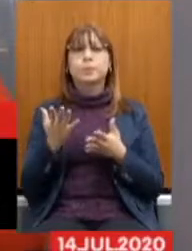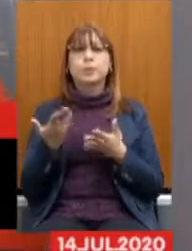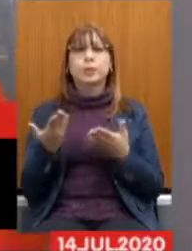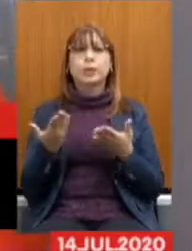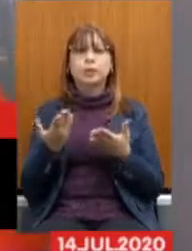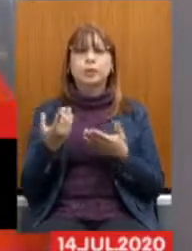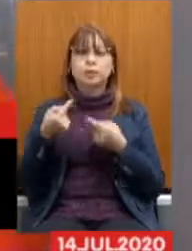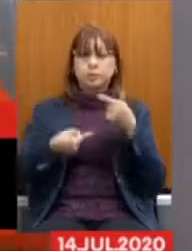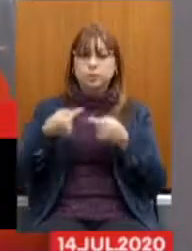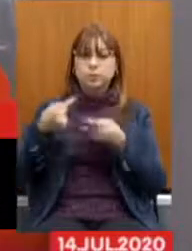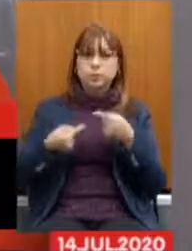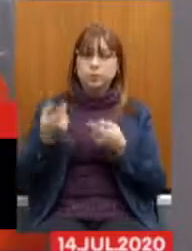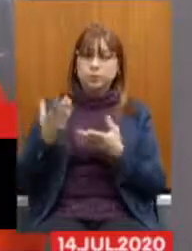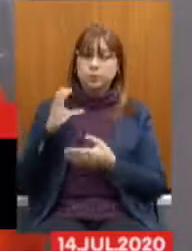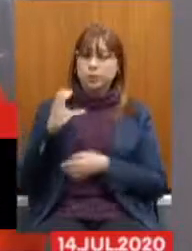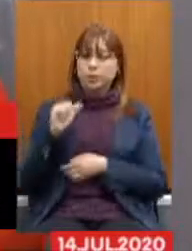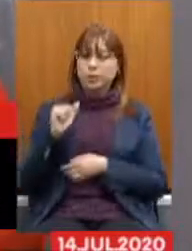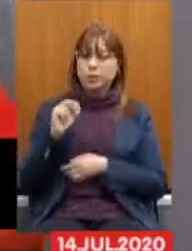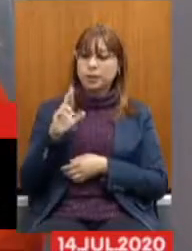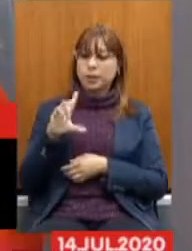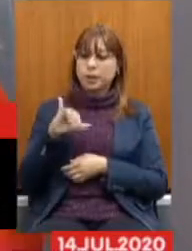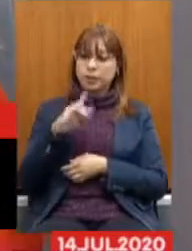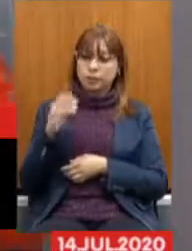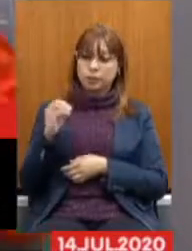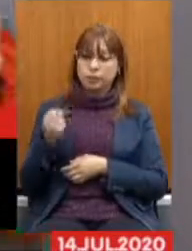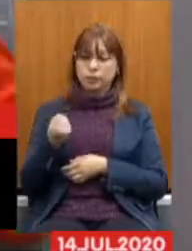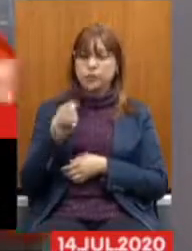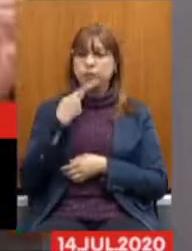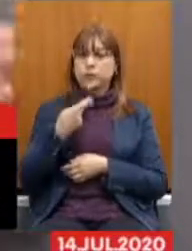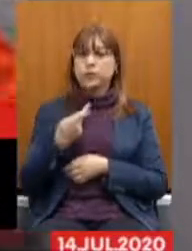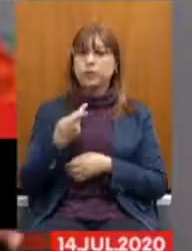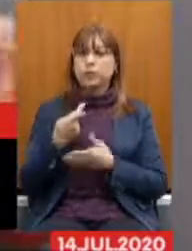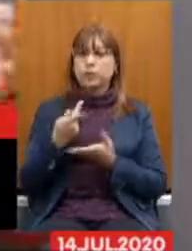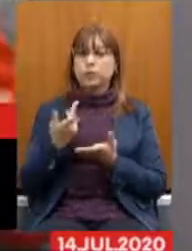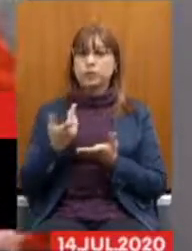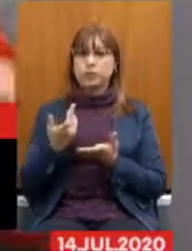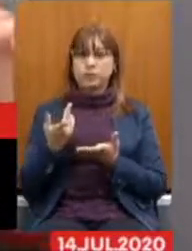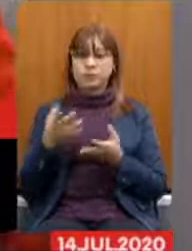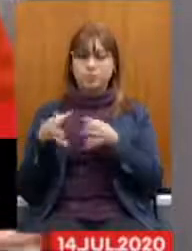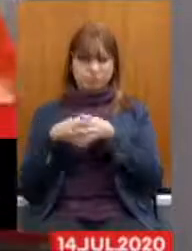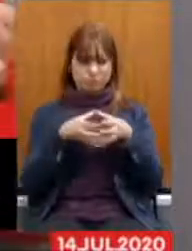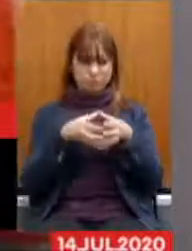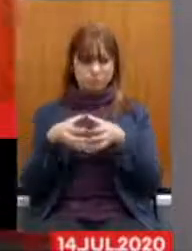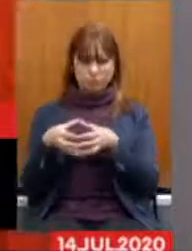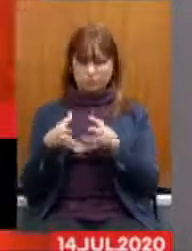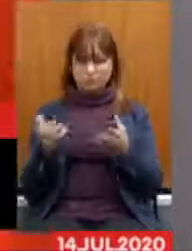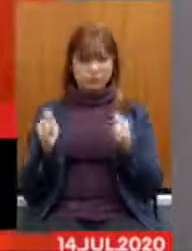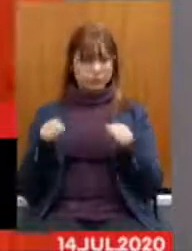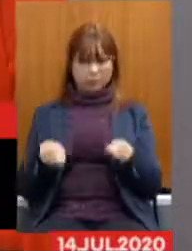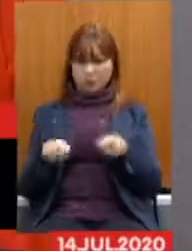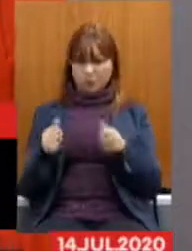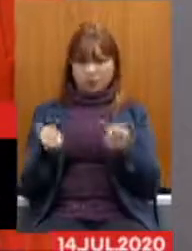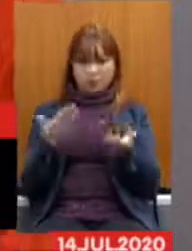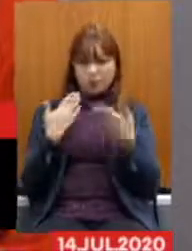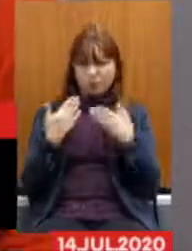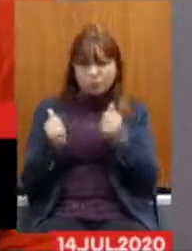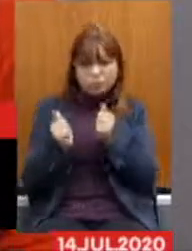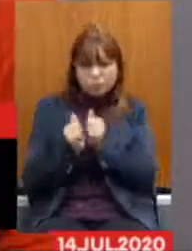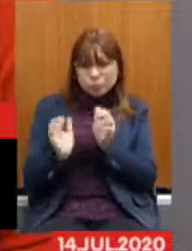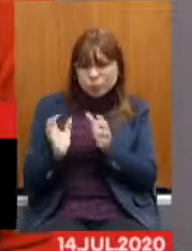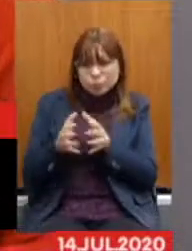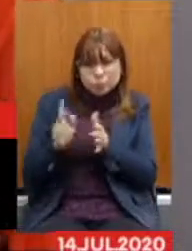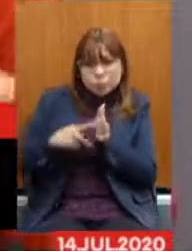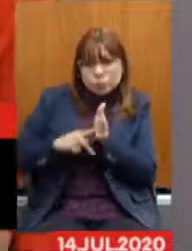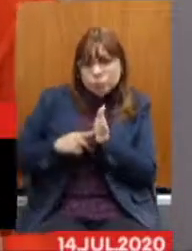que o Carlinhos da Seng trouxe é fundamental, porque explicita as categorias não têm condições de reunir com o seu